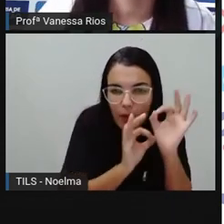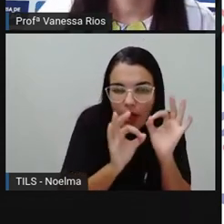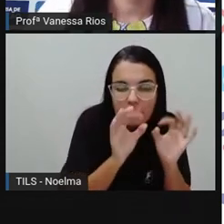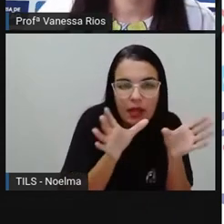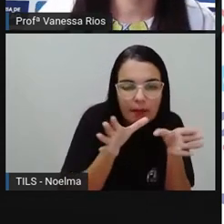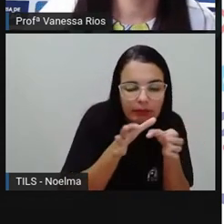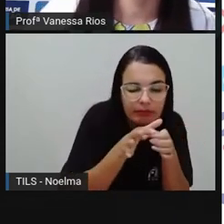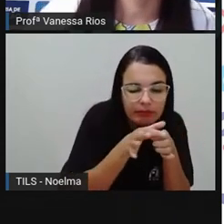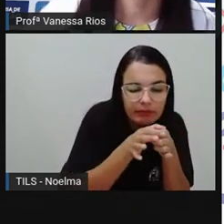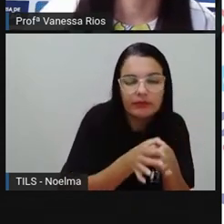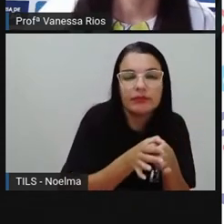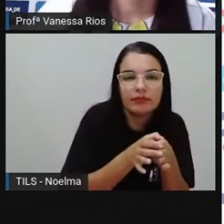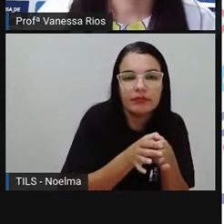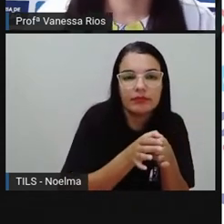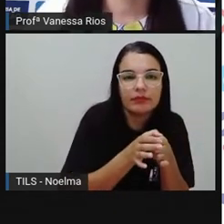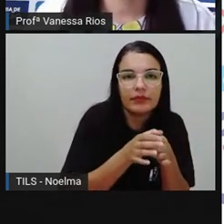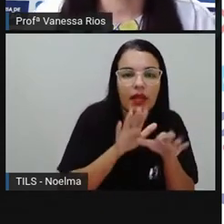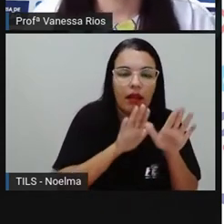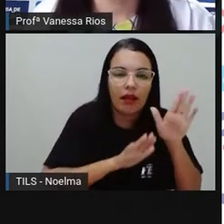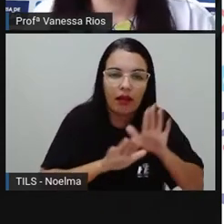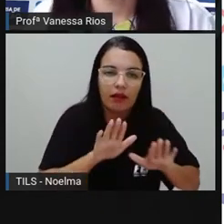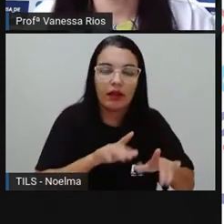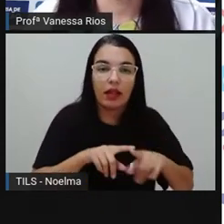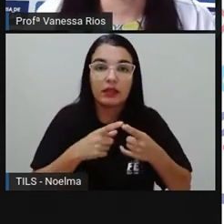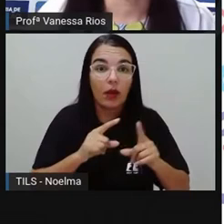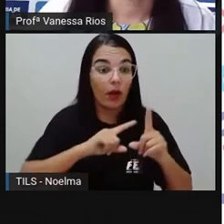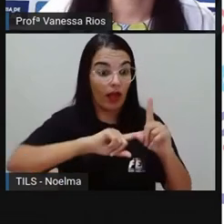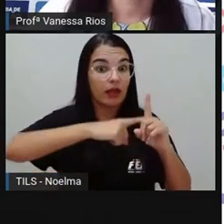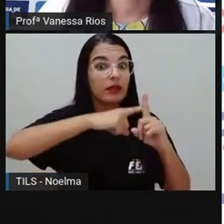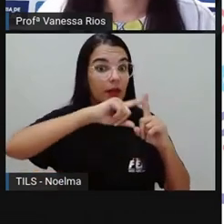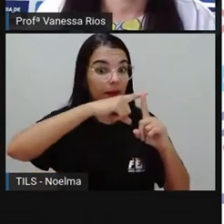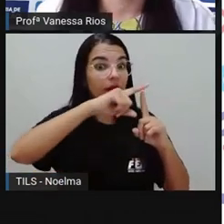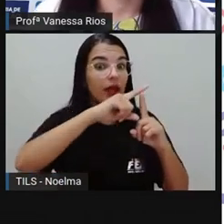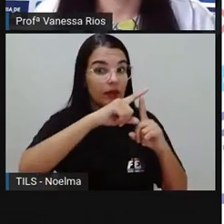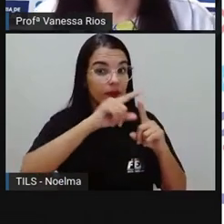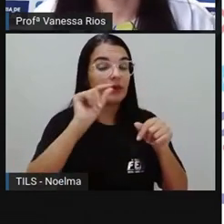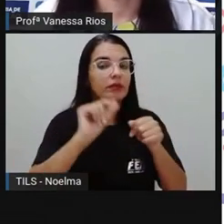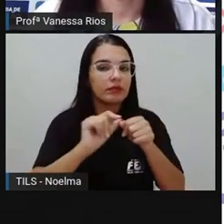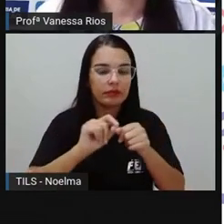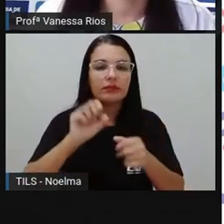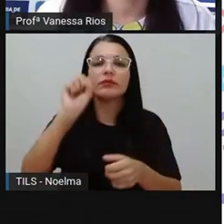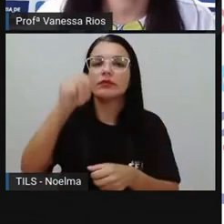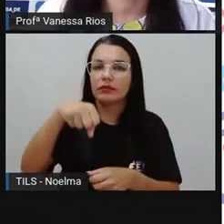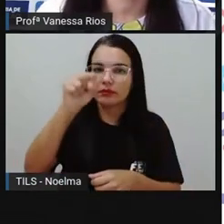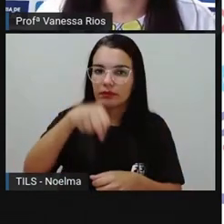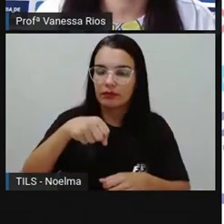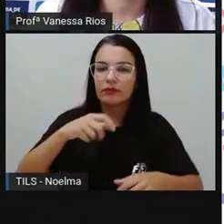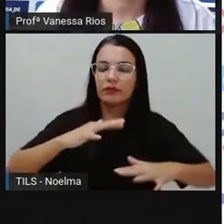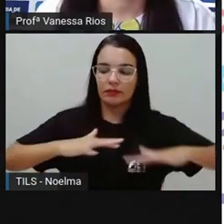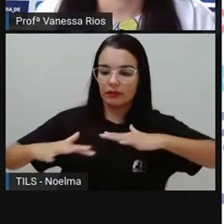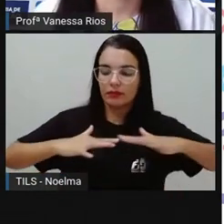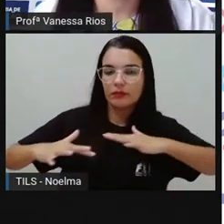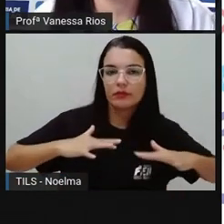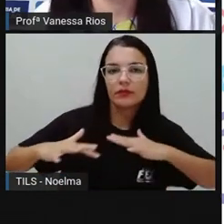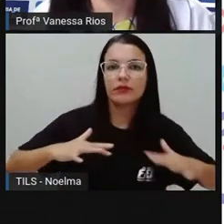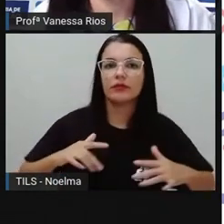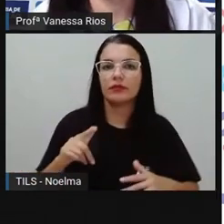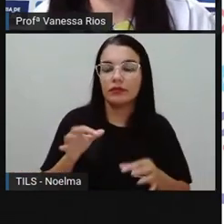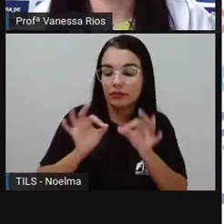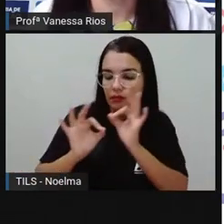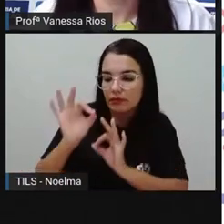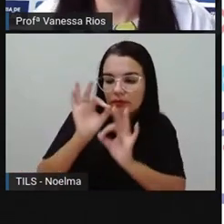mais tranquilo. Então, a temperatura, ela mede justamente, né? A agitação dessas